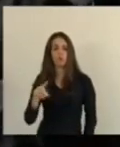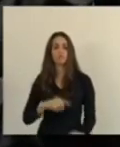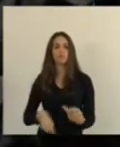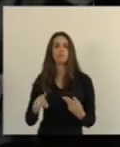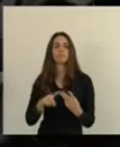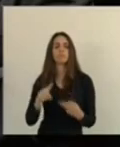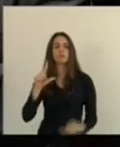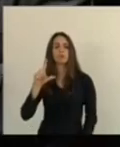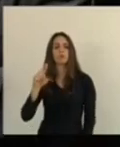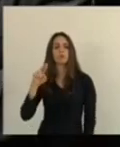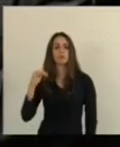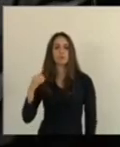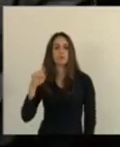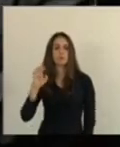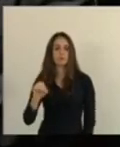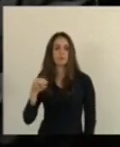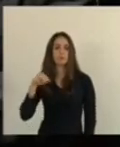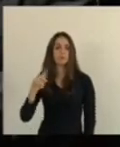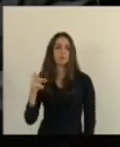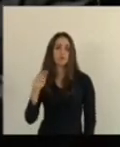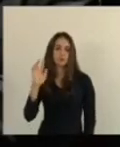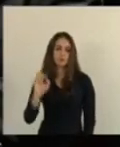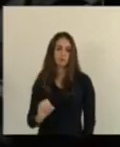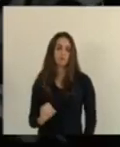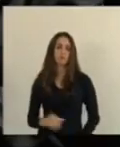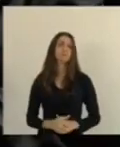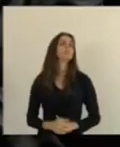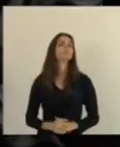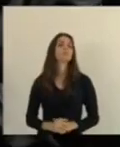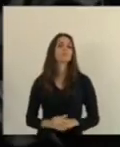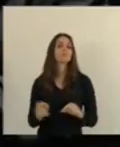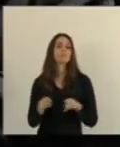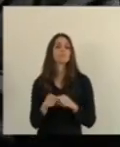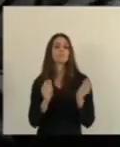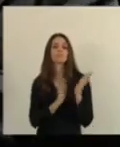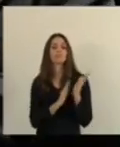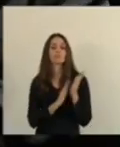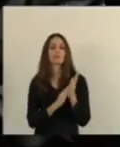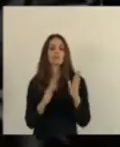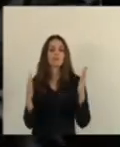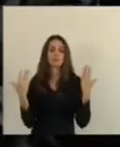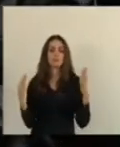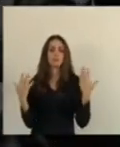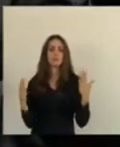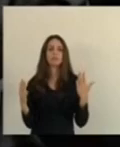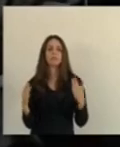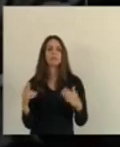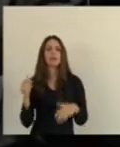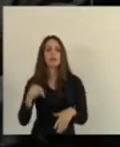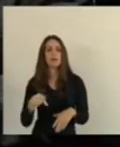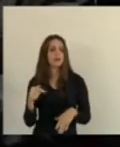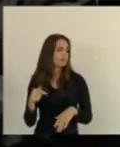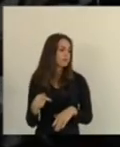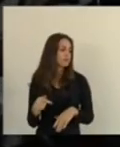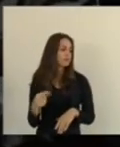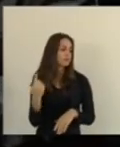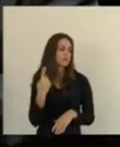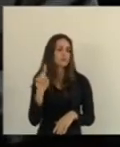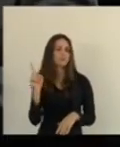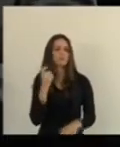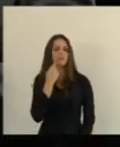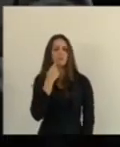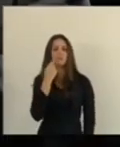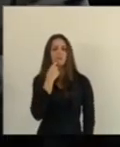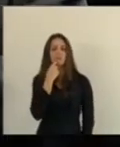Luciano Machado. Finalmente, presidente, eu quero parabenizar aqui o presidente dessa Casa pela sessão realizada na última sexta